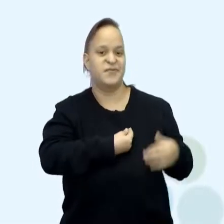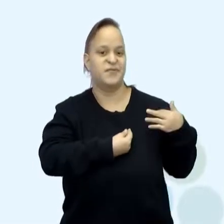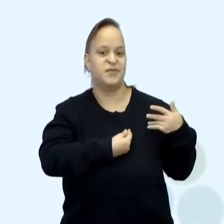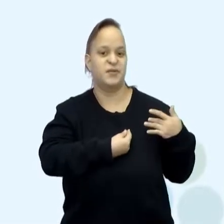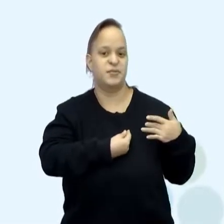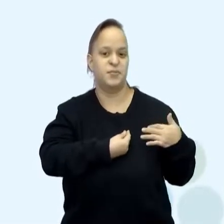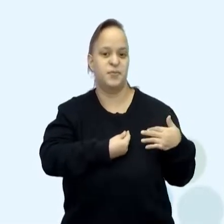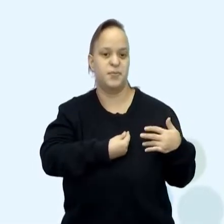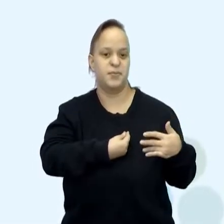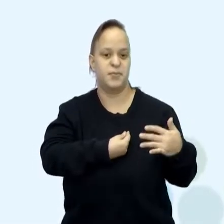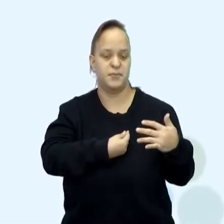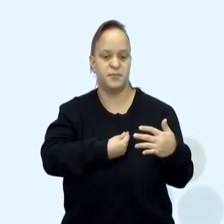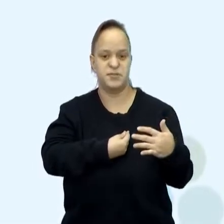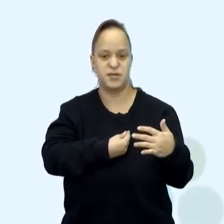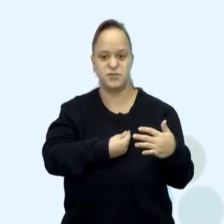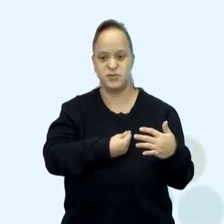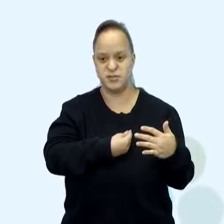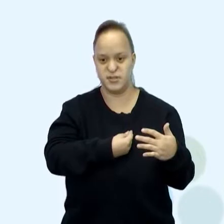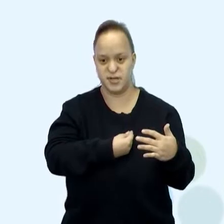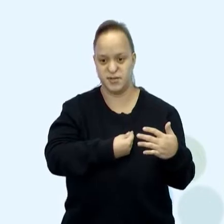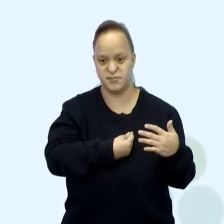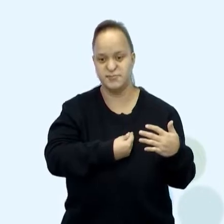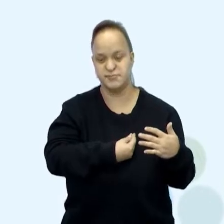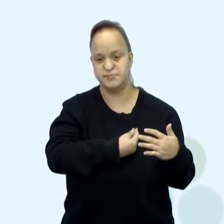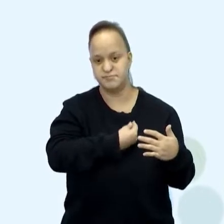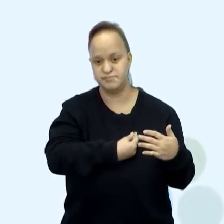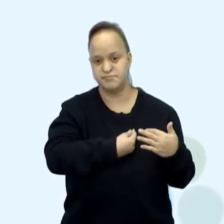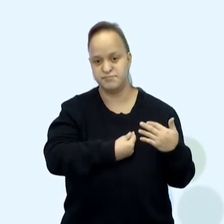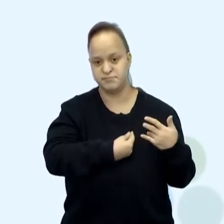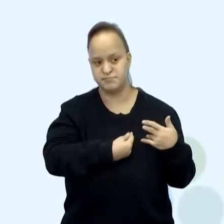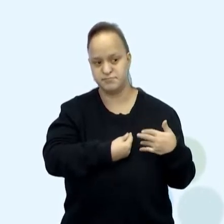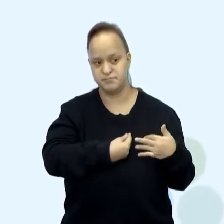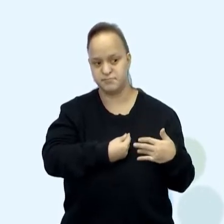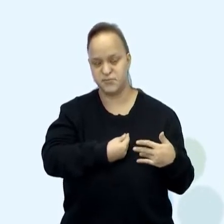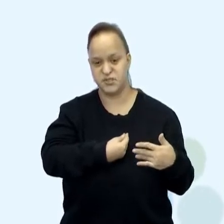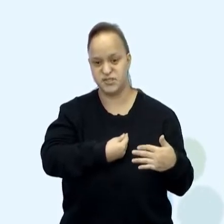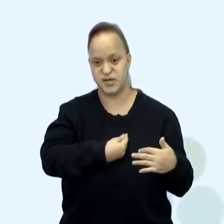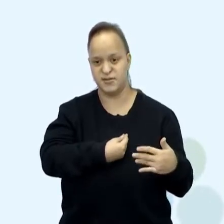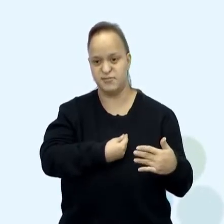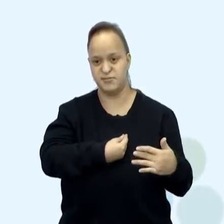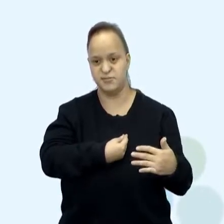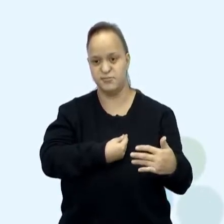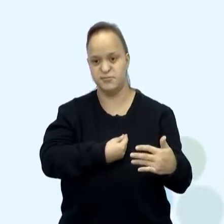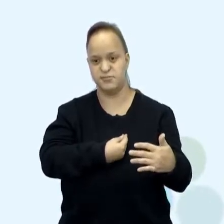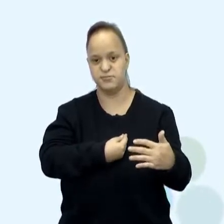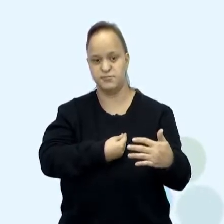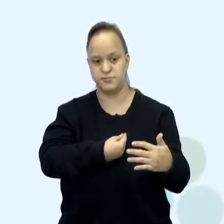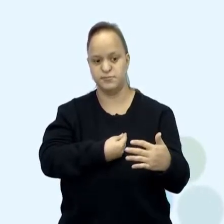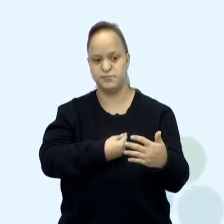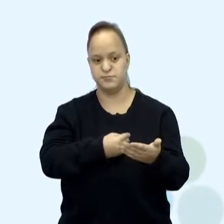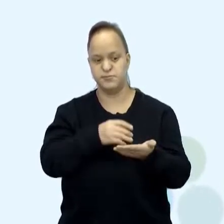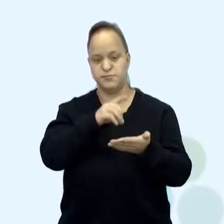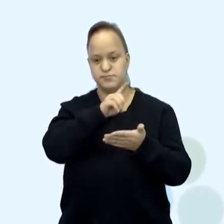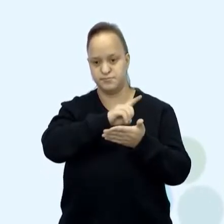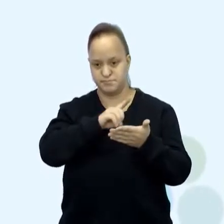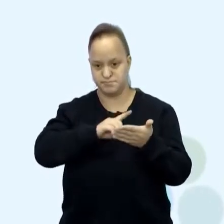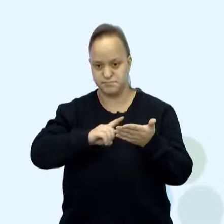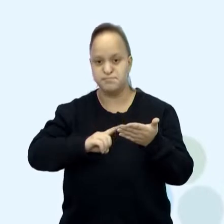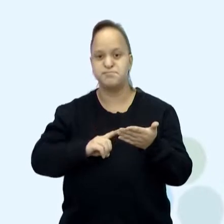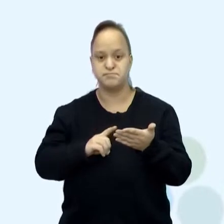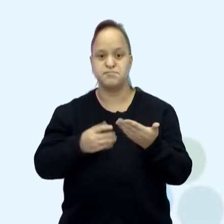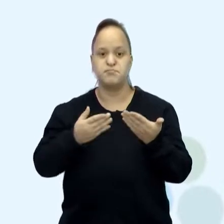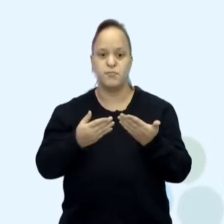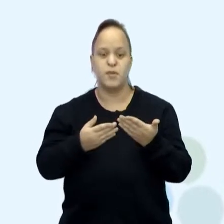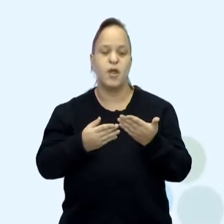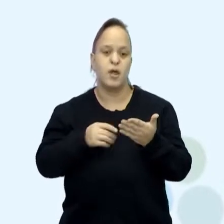corpo, saúde e linguagens. A unidade curricular é a segunda, tecnologia e qualidade